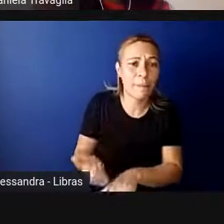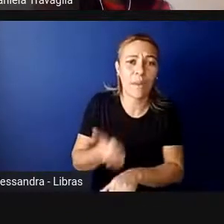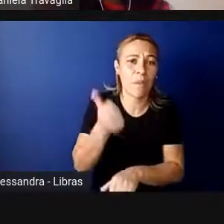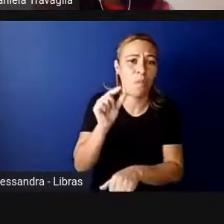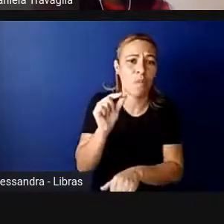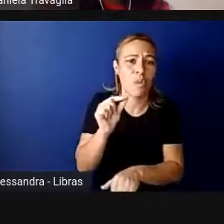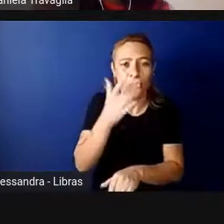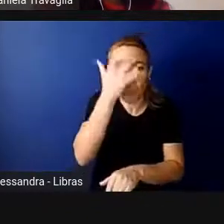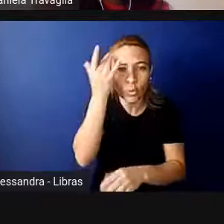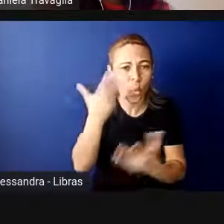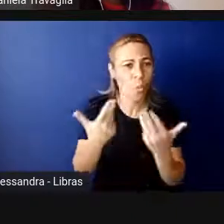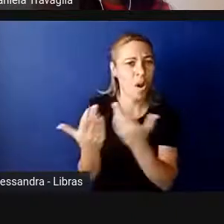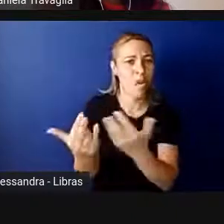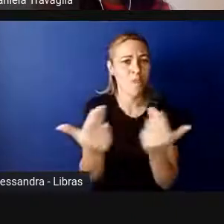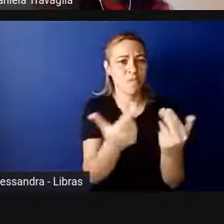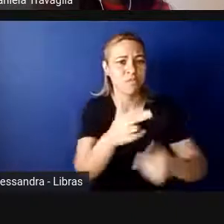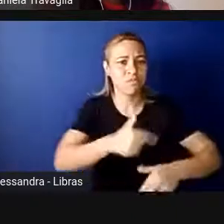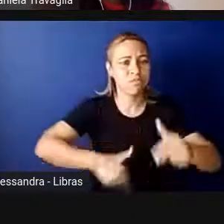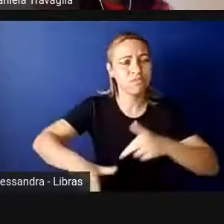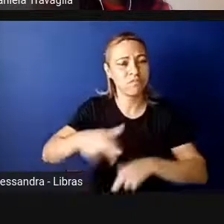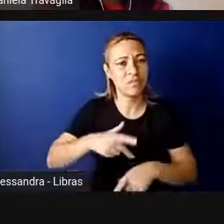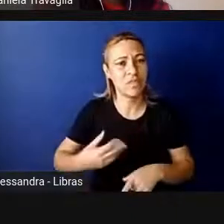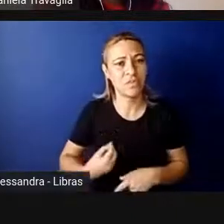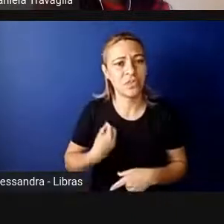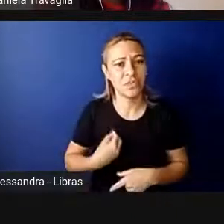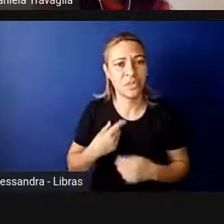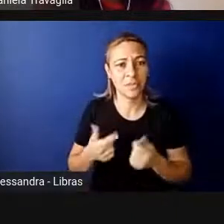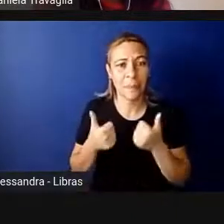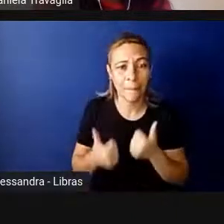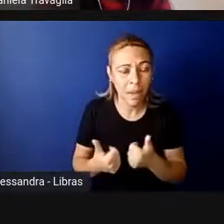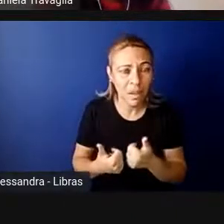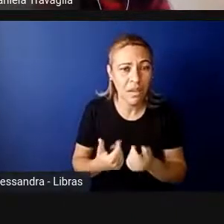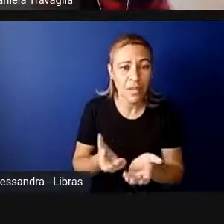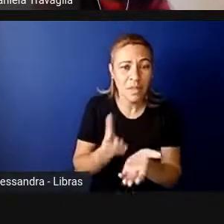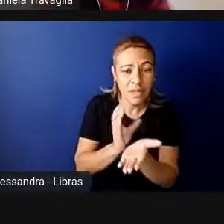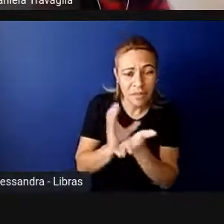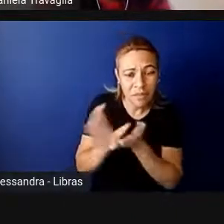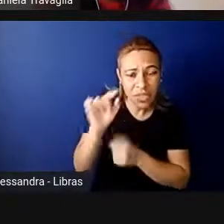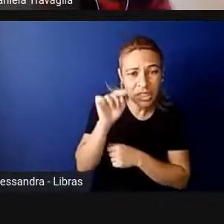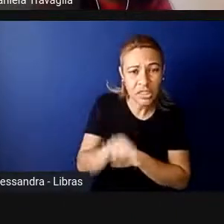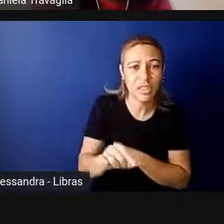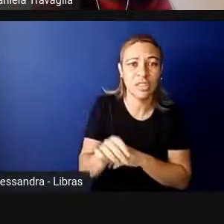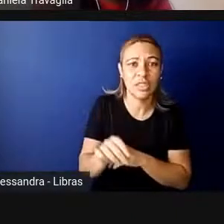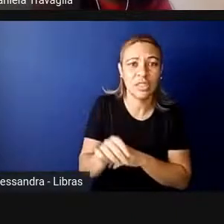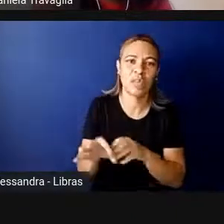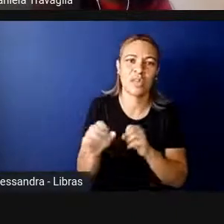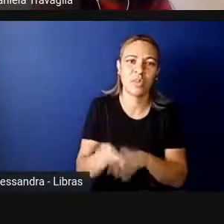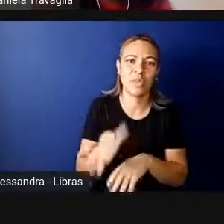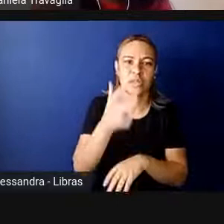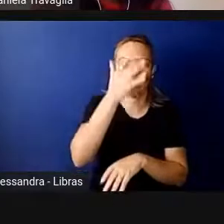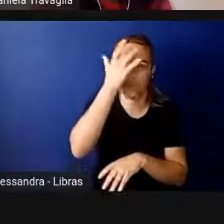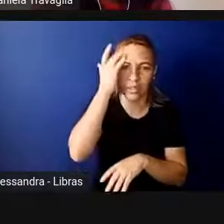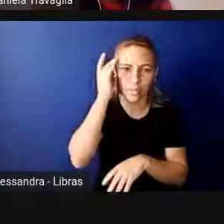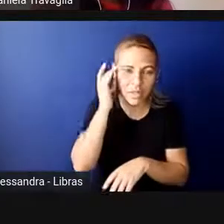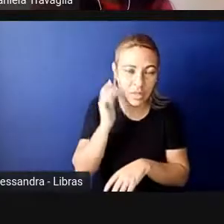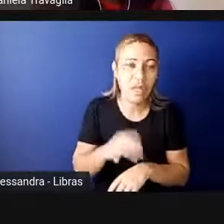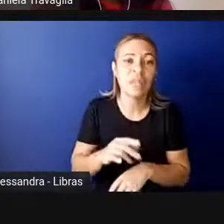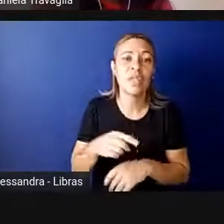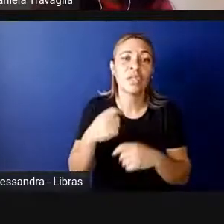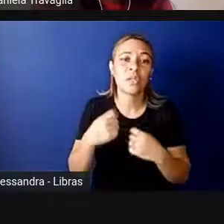nós precisamos invertir na educação das pessoas, em particular, nós precisamos investir no